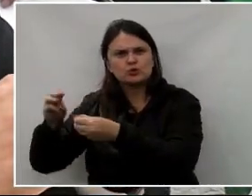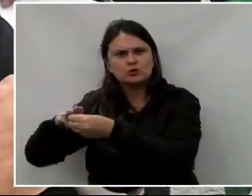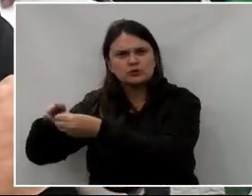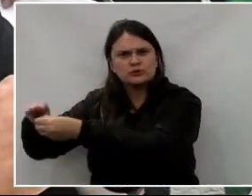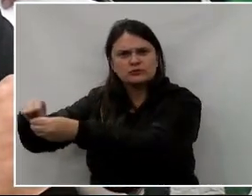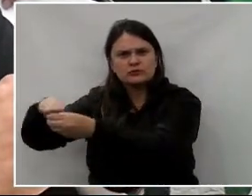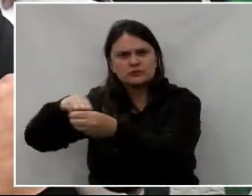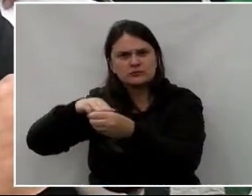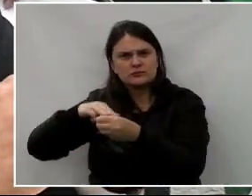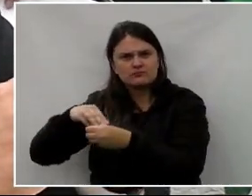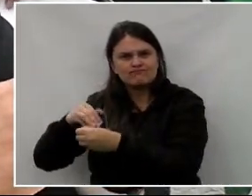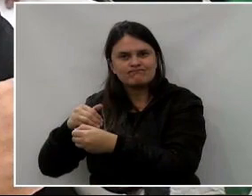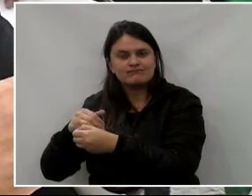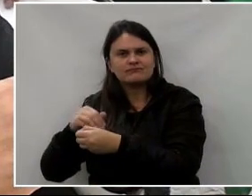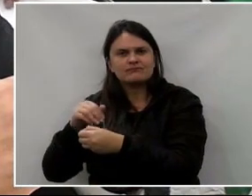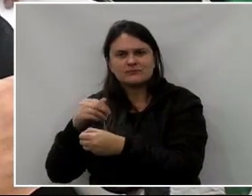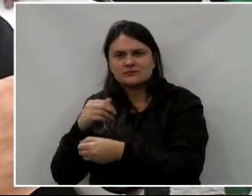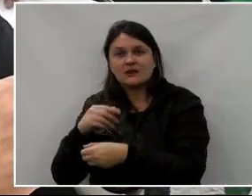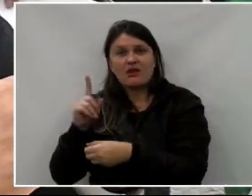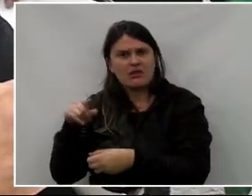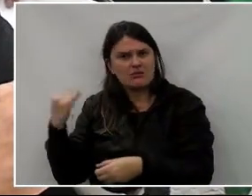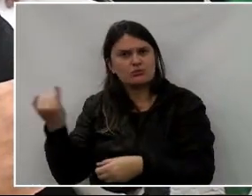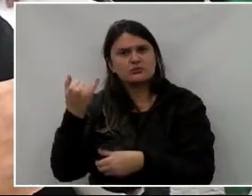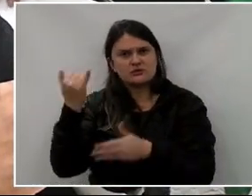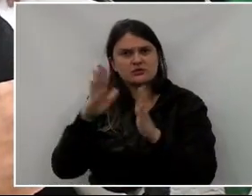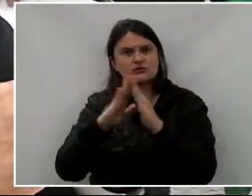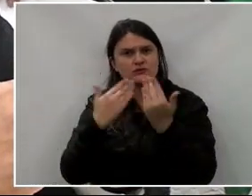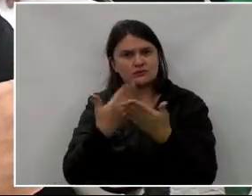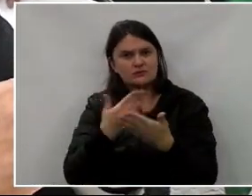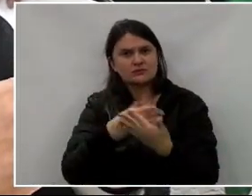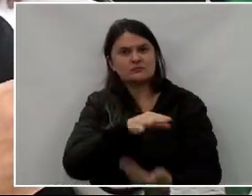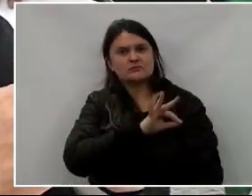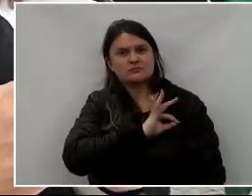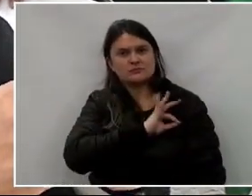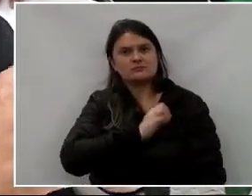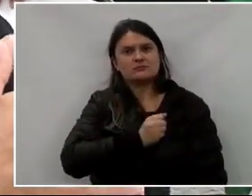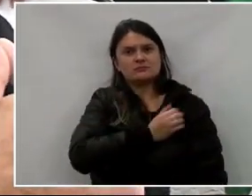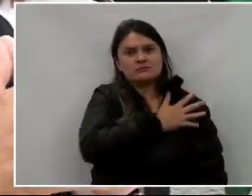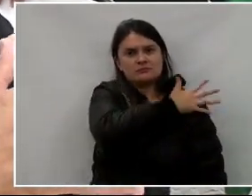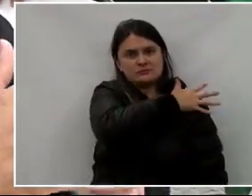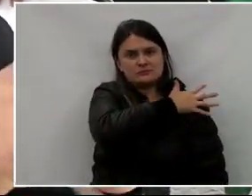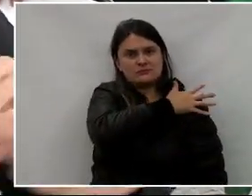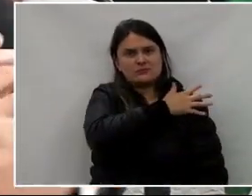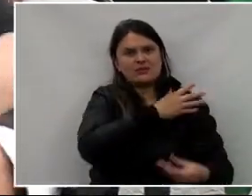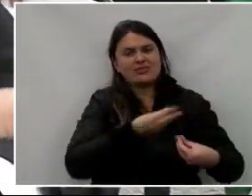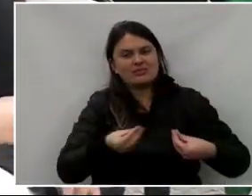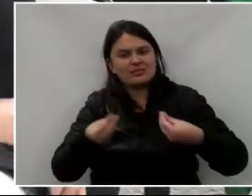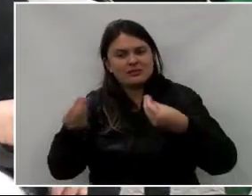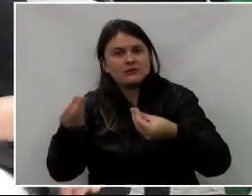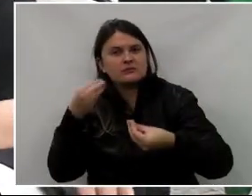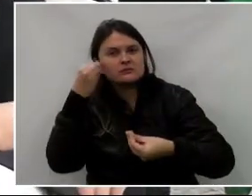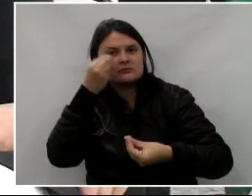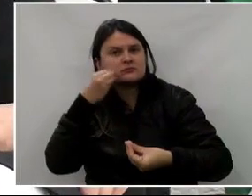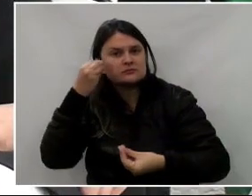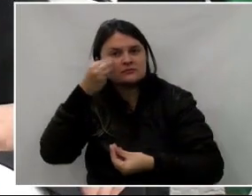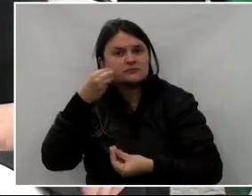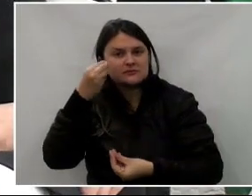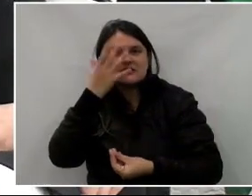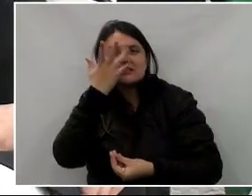entorno. E a importância desse colégio da Polícia Militar dando esta oportunidade